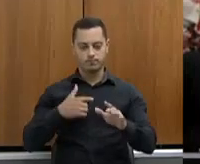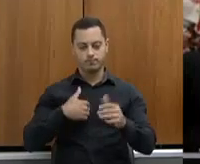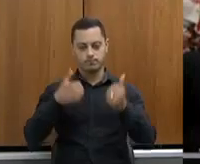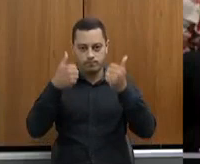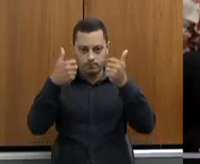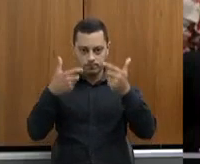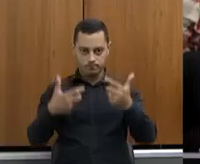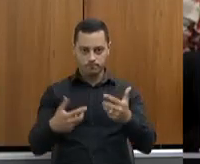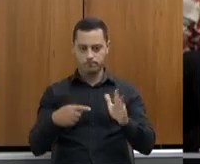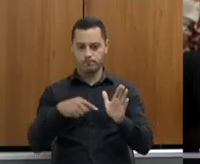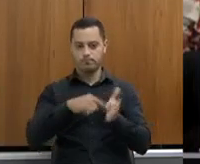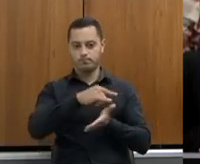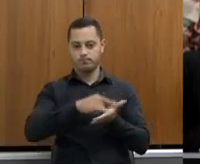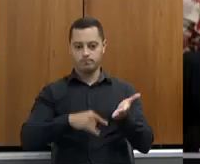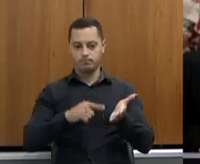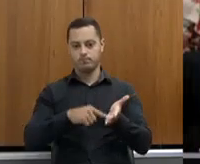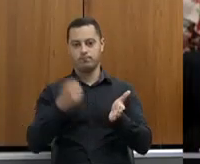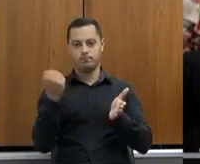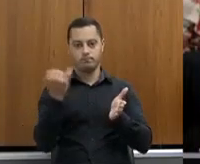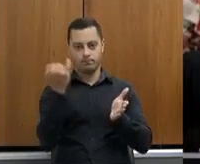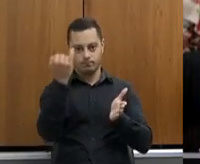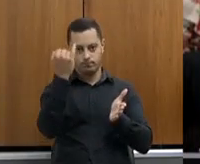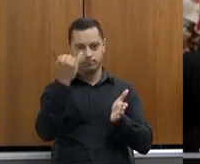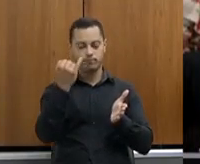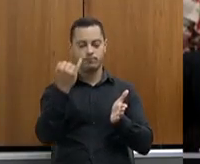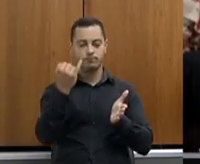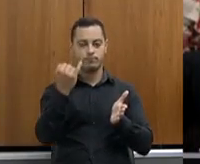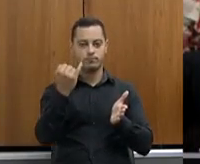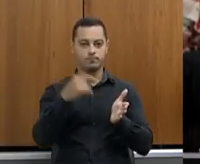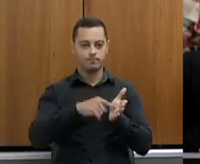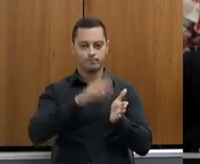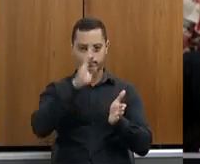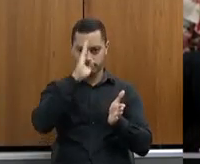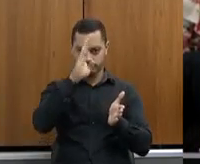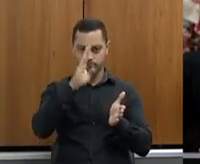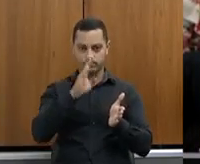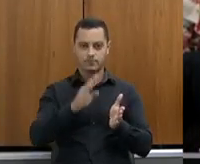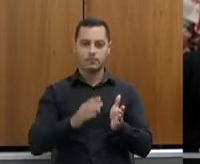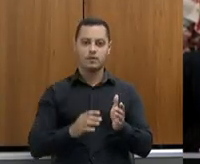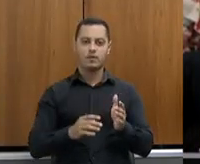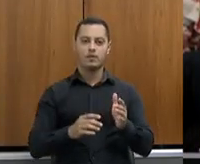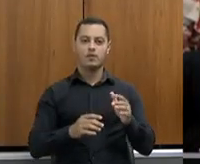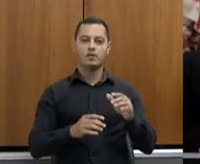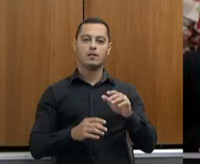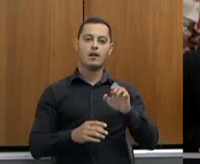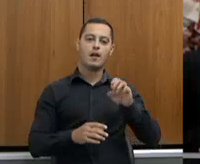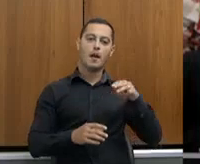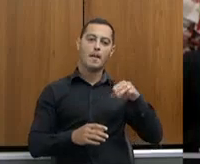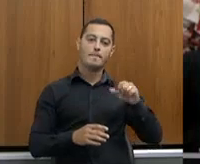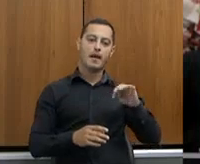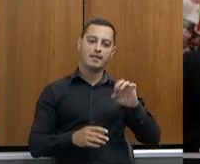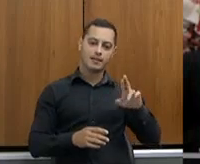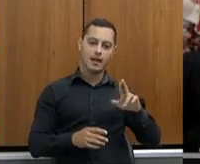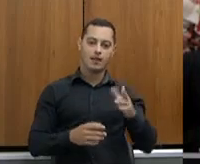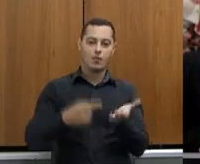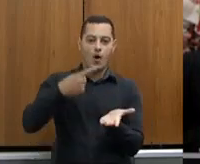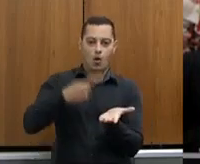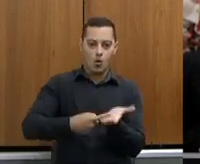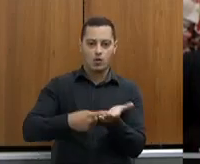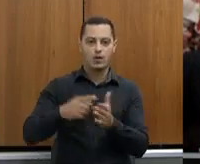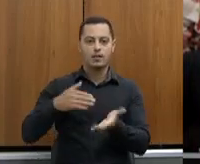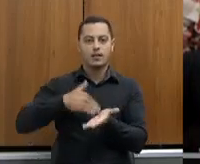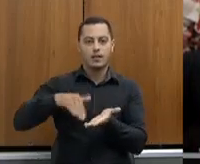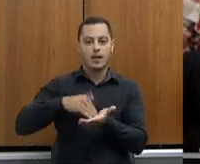ele, porque é um caso, um case de sucesso. A EMATER firmou um acordo com a Secretaria de Educação da ordem de